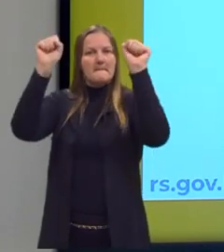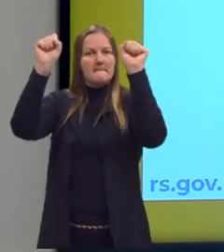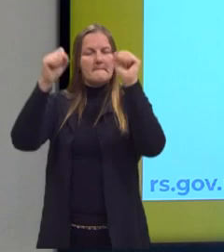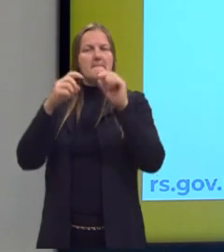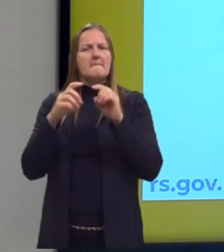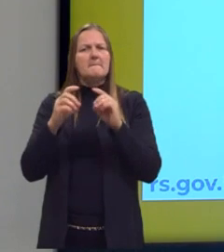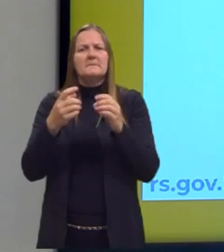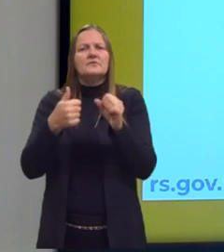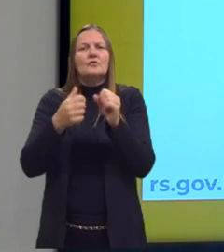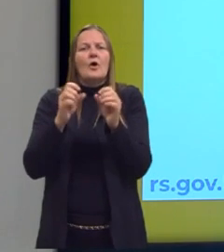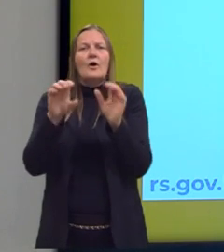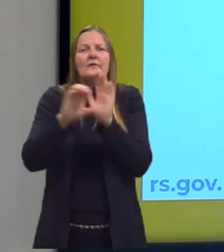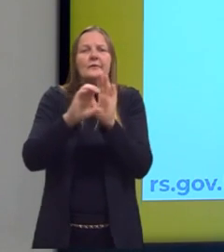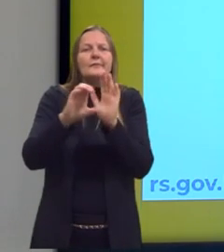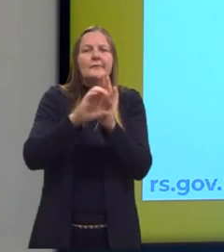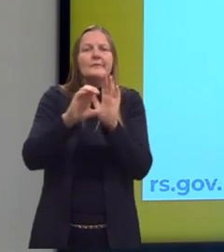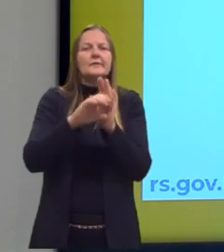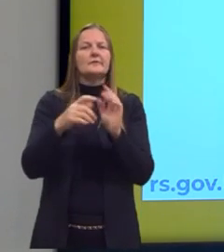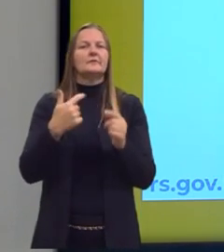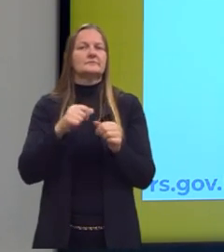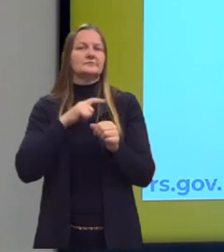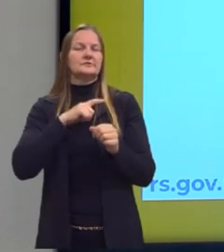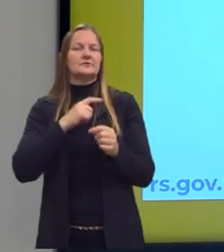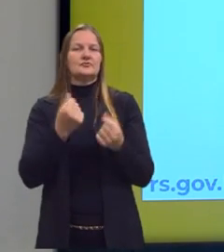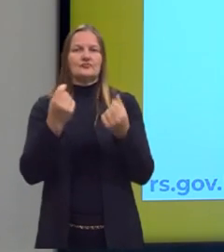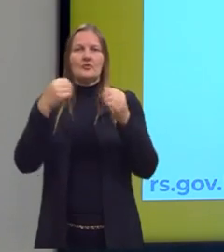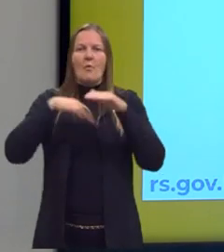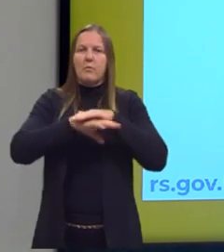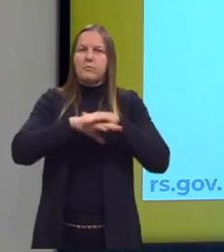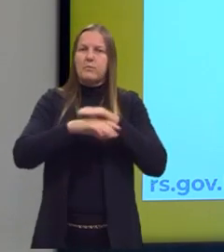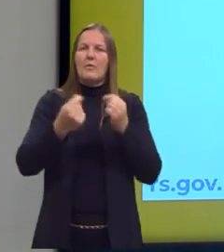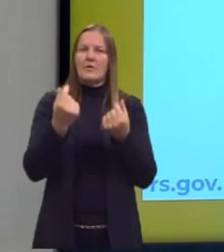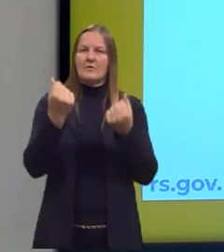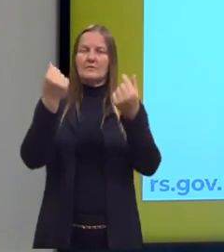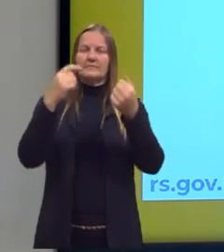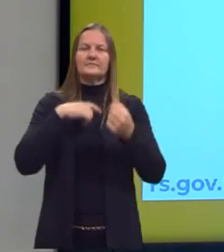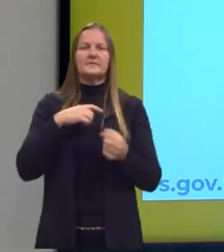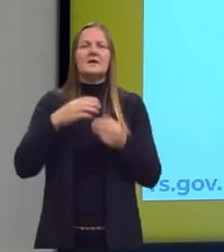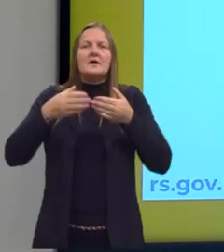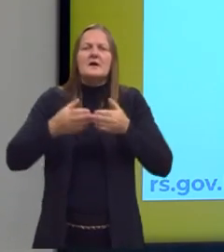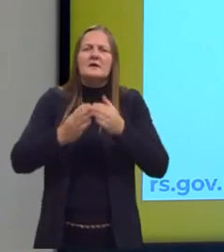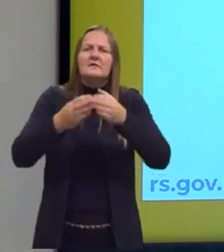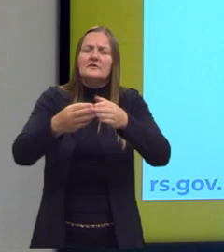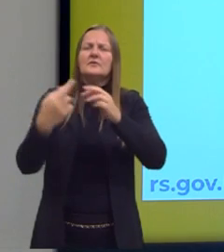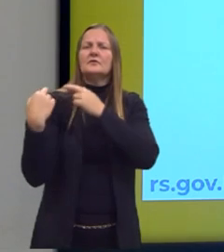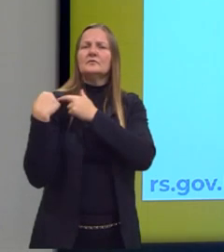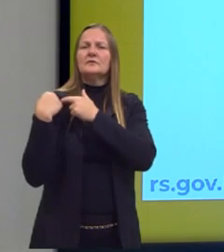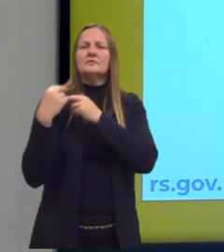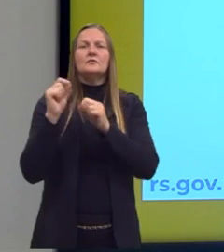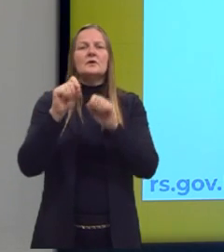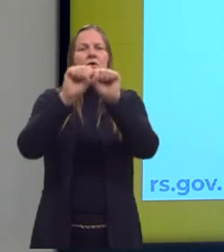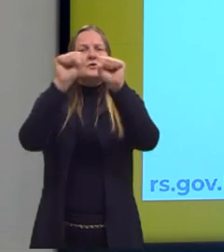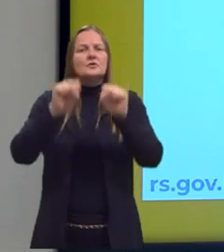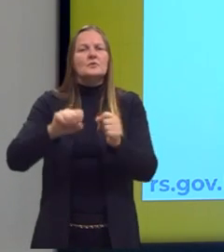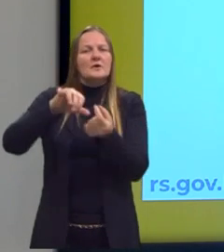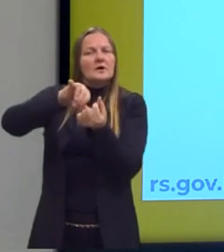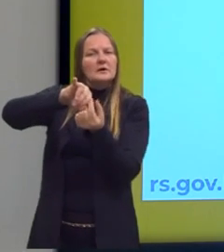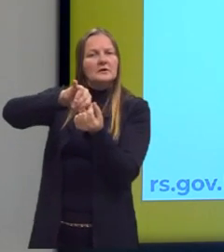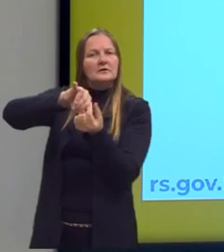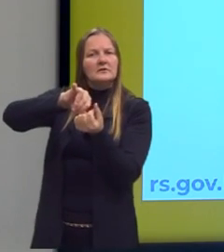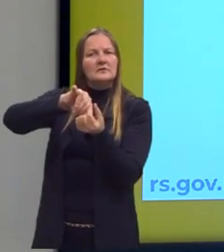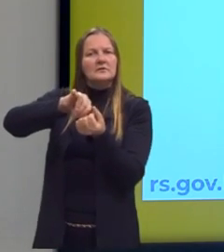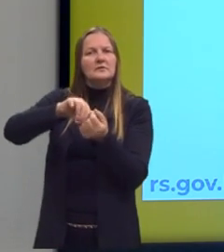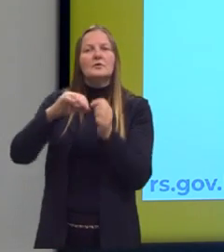riquezas. E as navegações, na verdade, elas foram responsáveis por levar o sistema capitalista